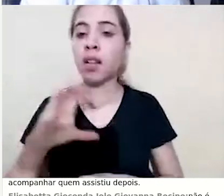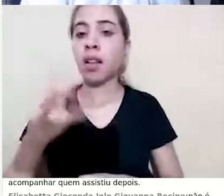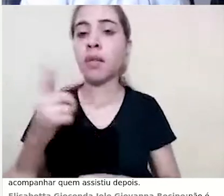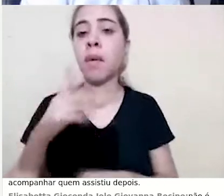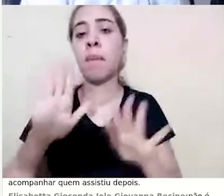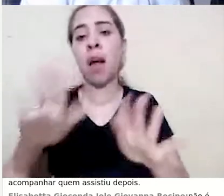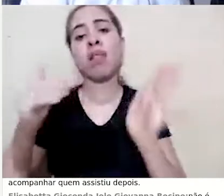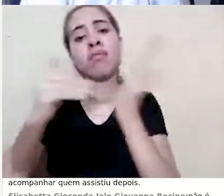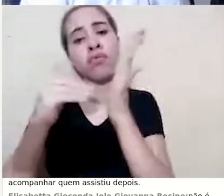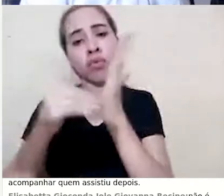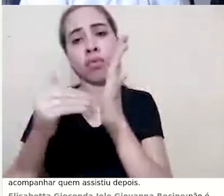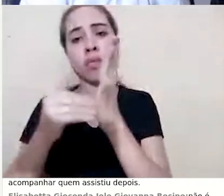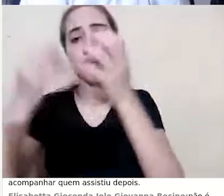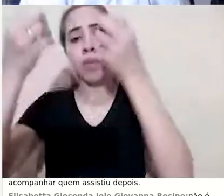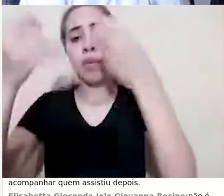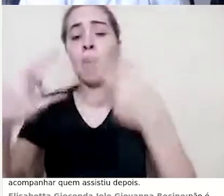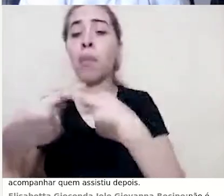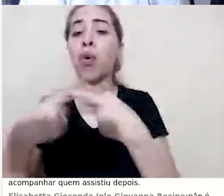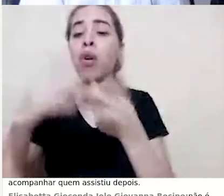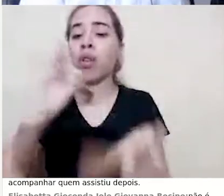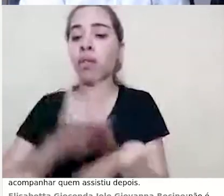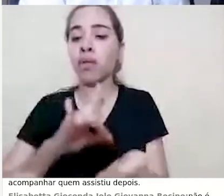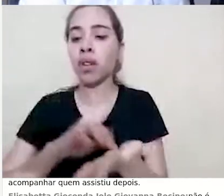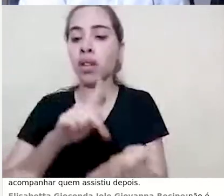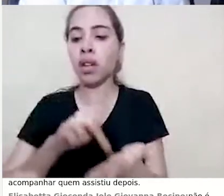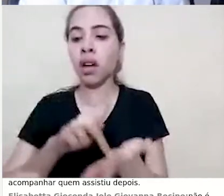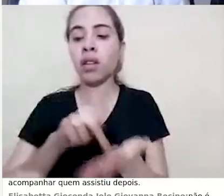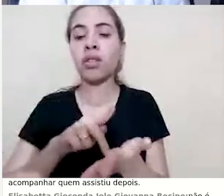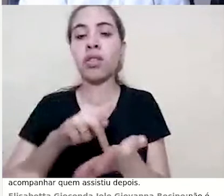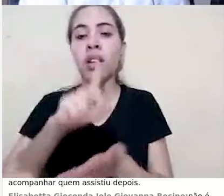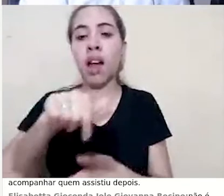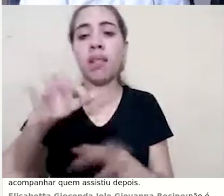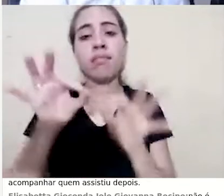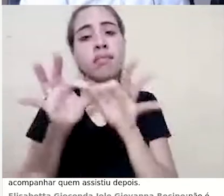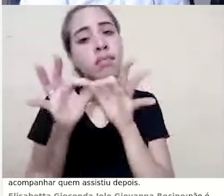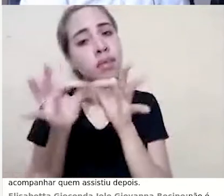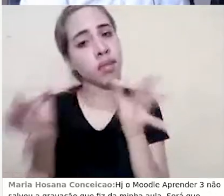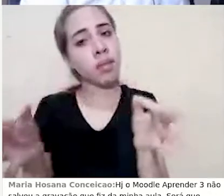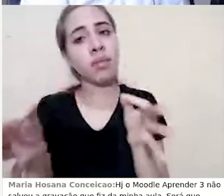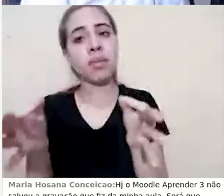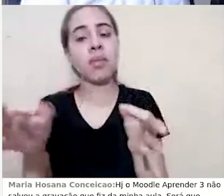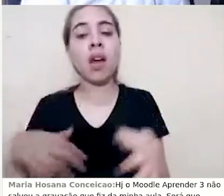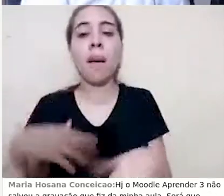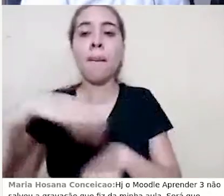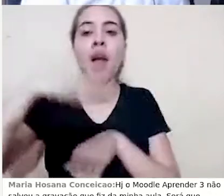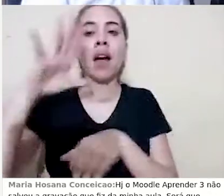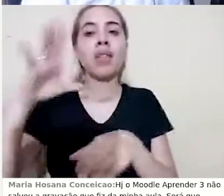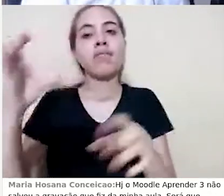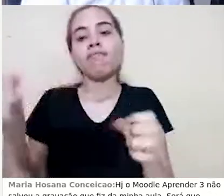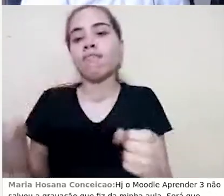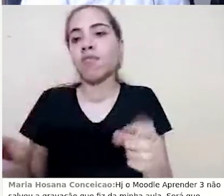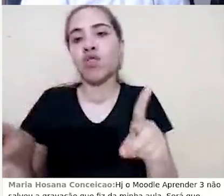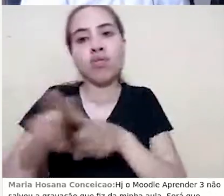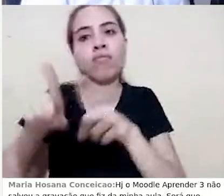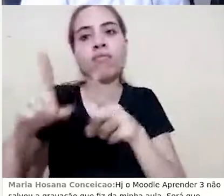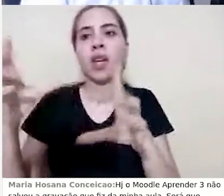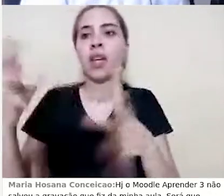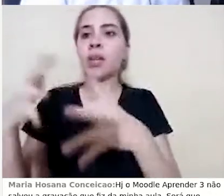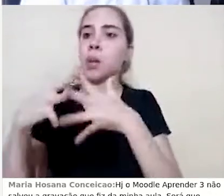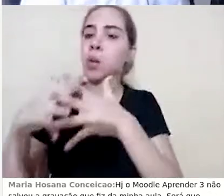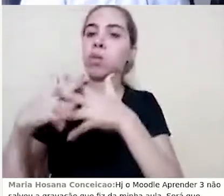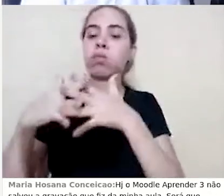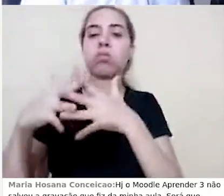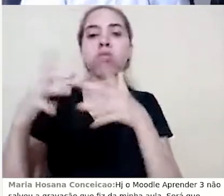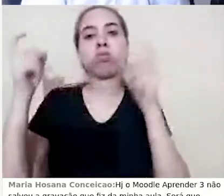ele, ele, na verdade, ele é o mais simples, mas ele é o mais complexo de entender, mas, de fato, a